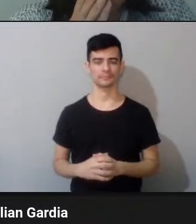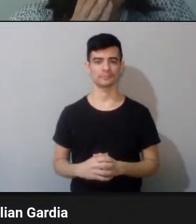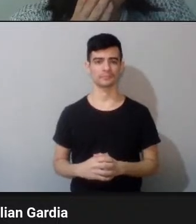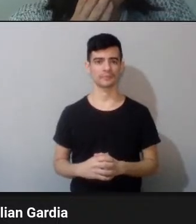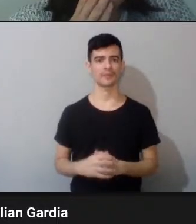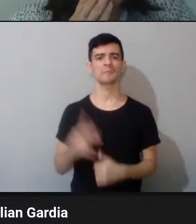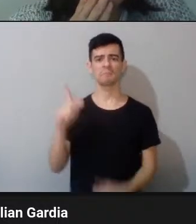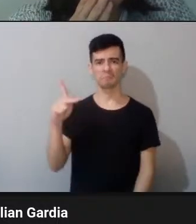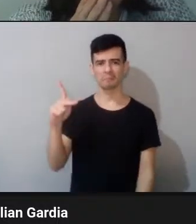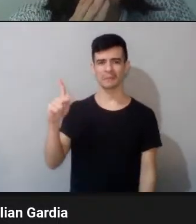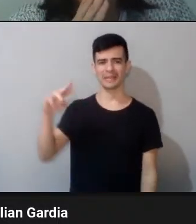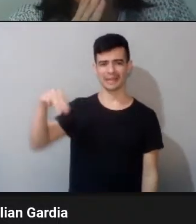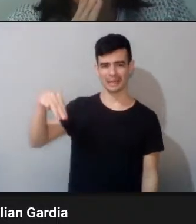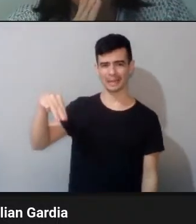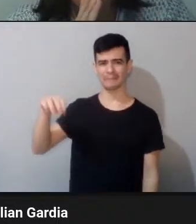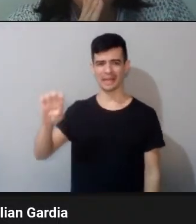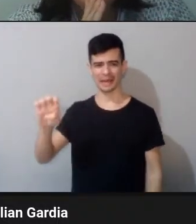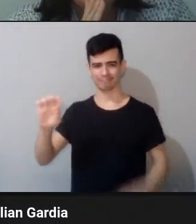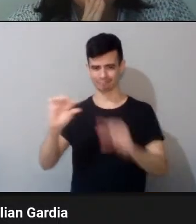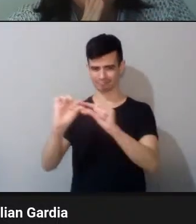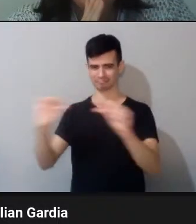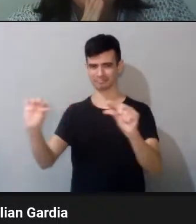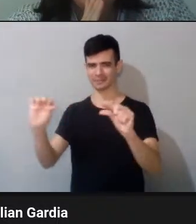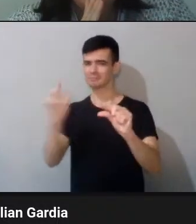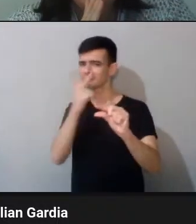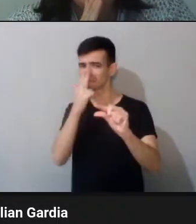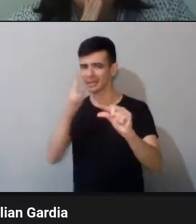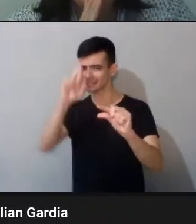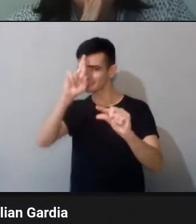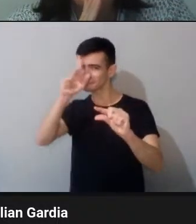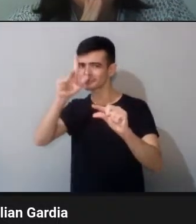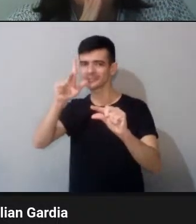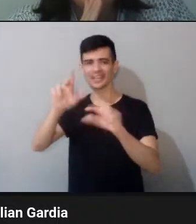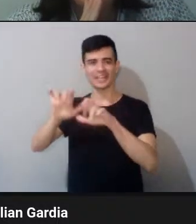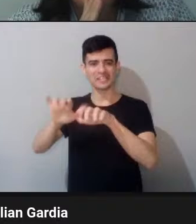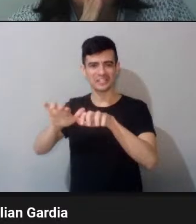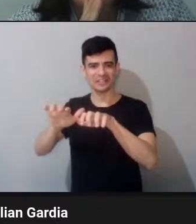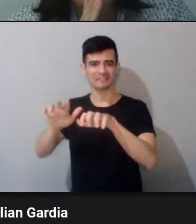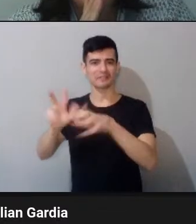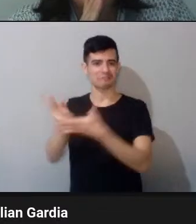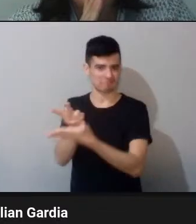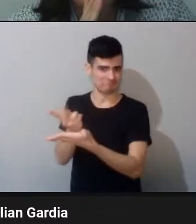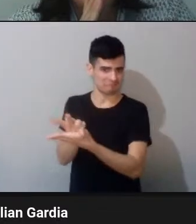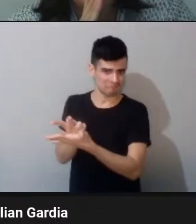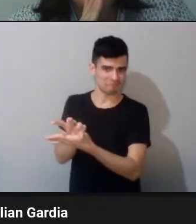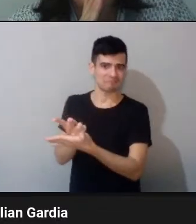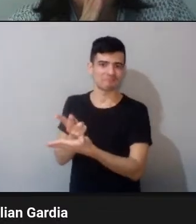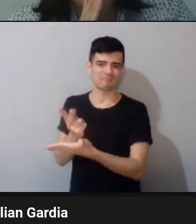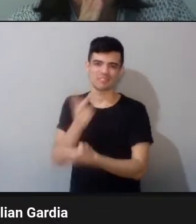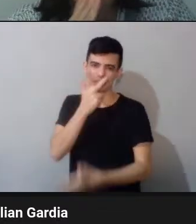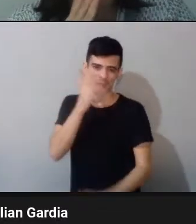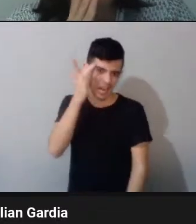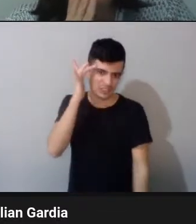linguística. Que relações podemos estabelecer entre o pensamento ameríndio e linguística aplicada interdisciplinar?